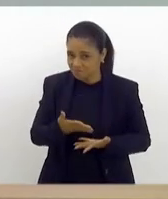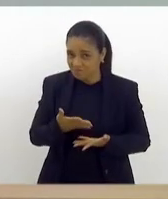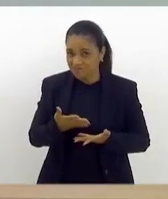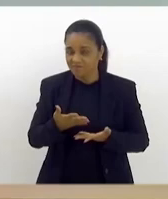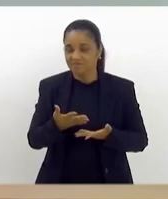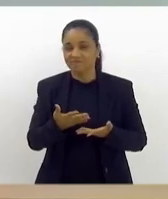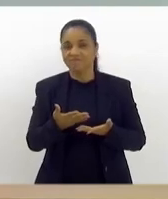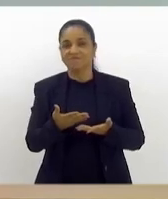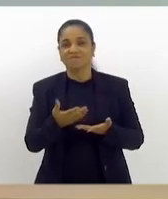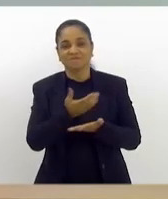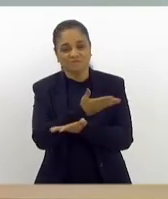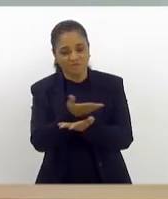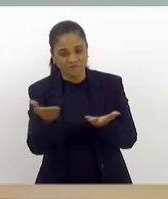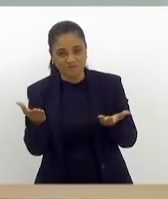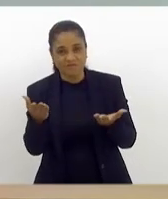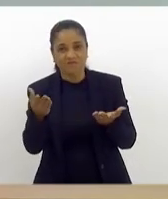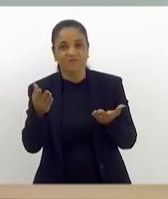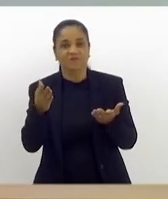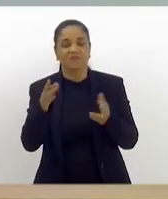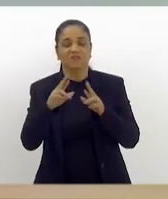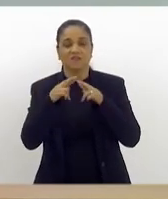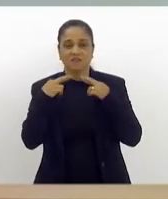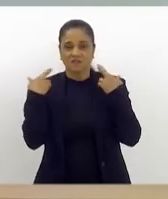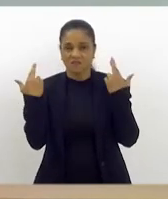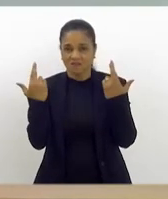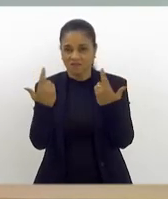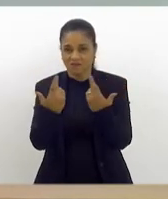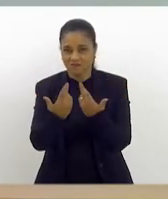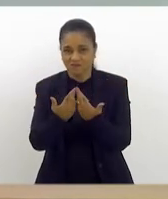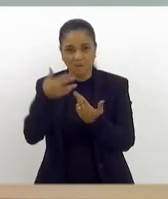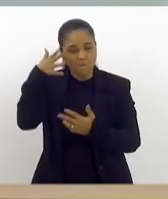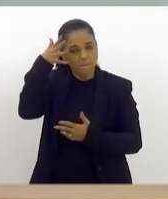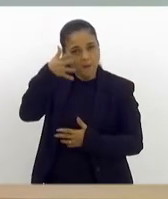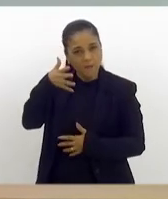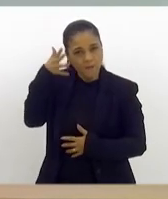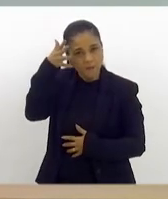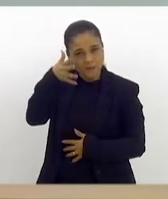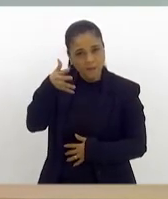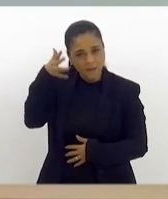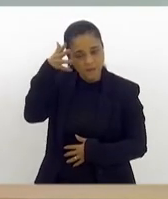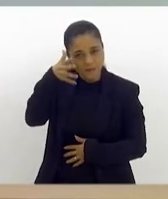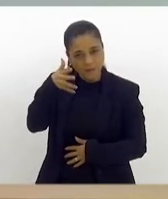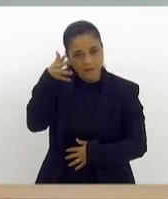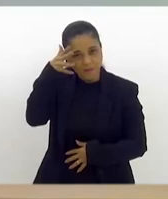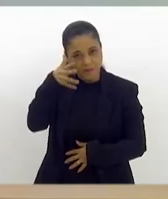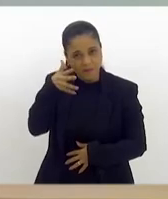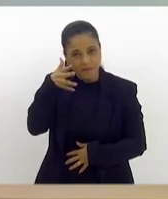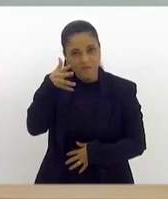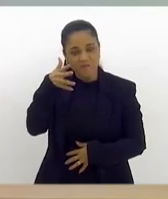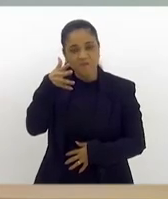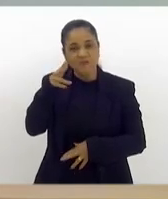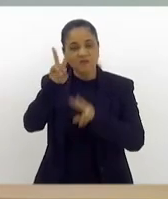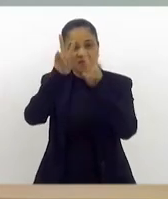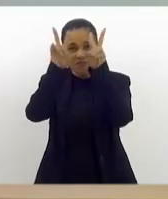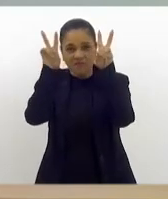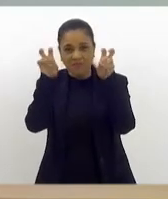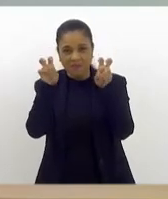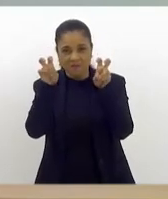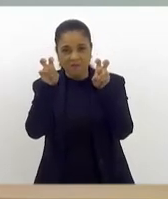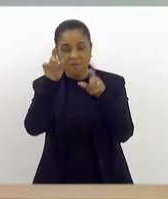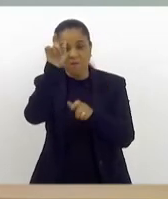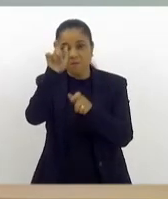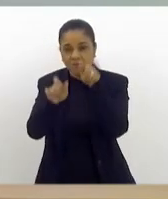Hoje nós nos reunimos para a apresentação de uma palestra sobre pessoas com